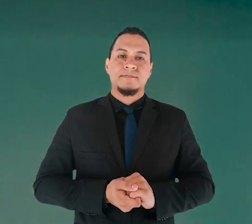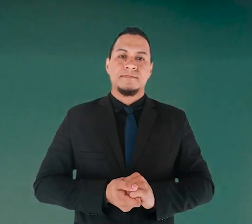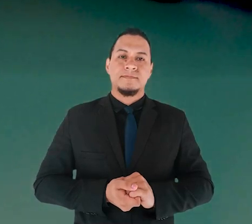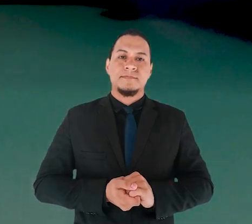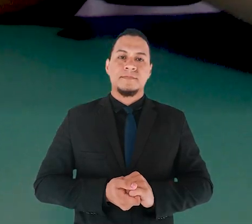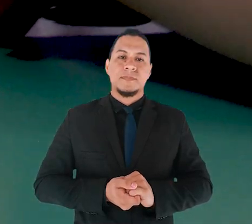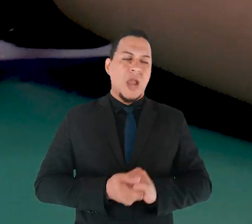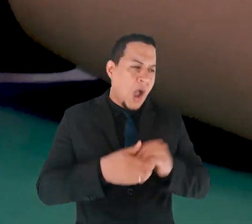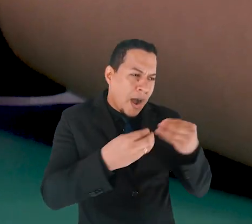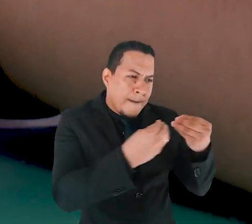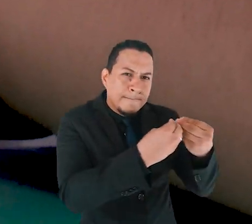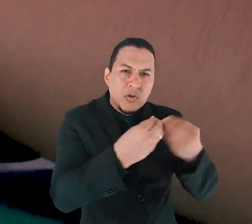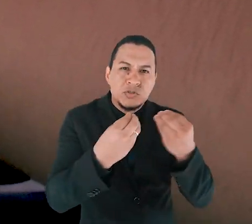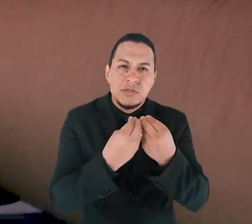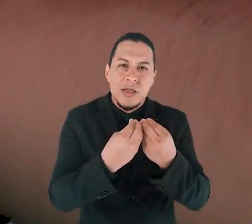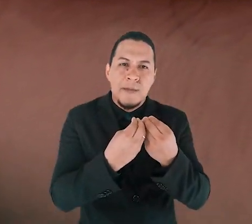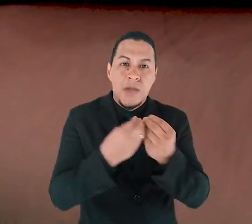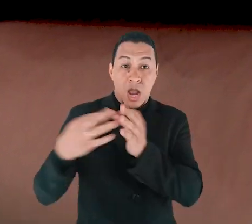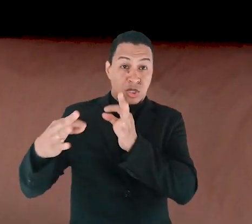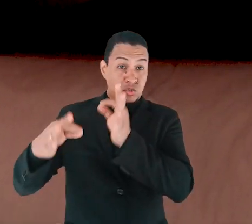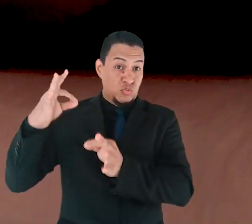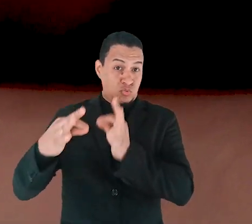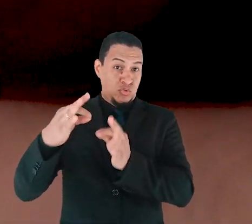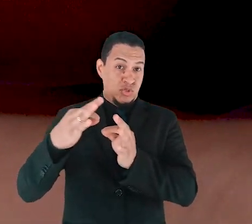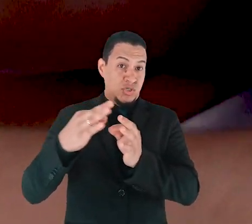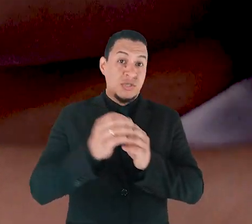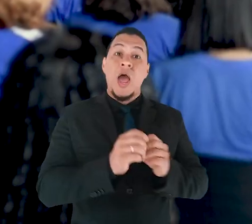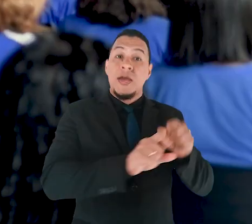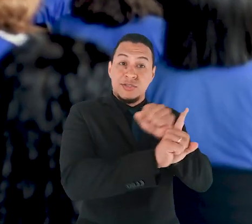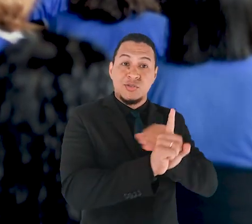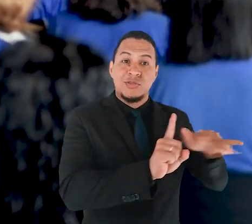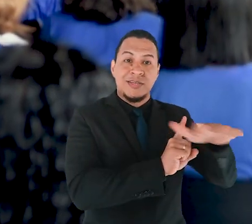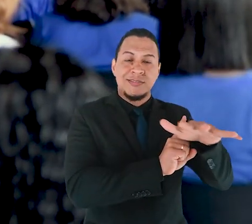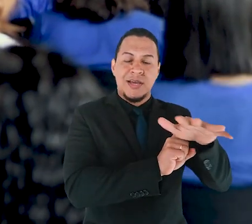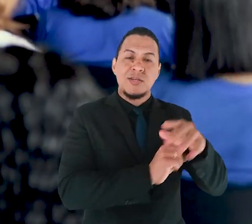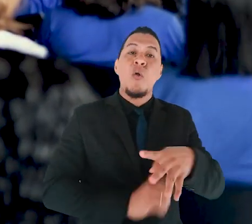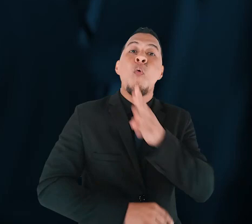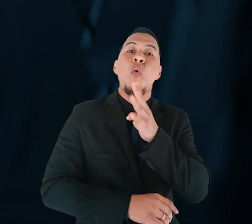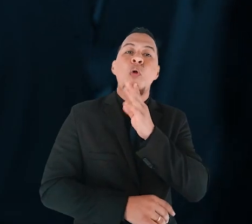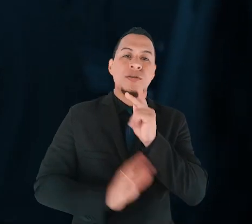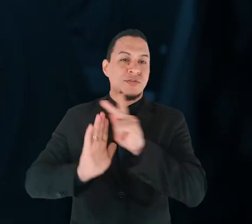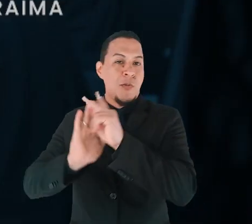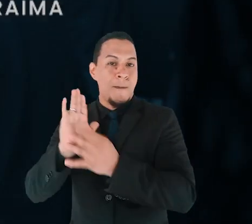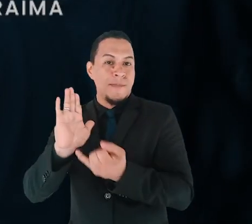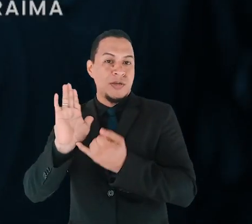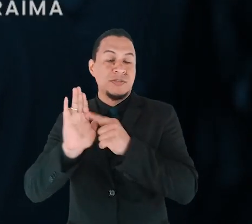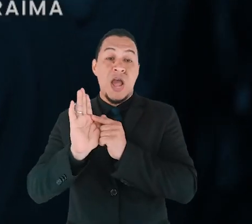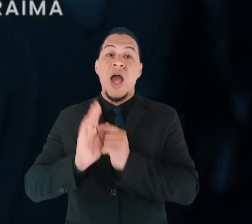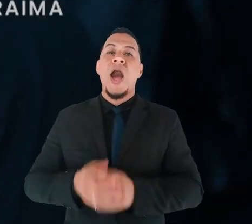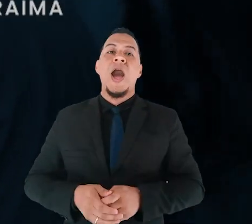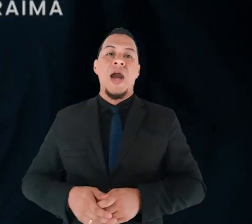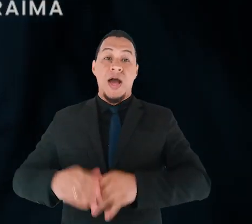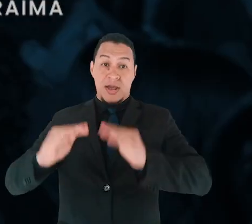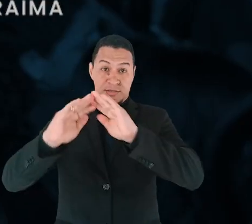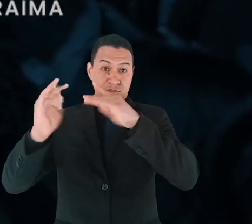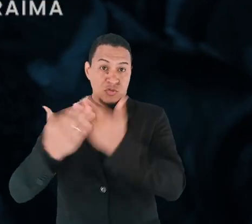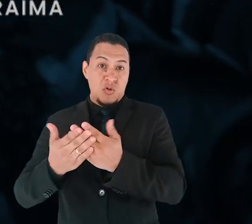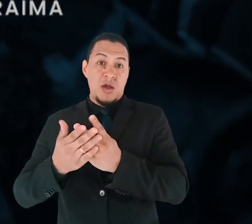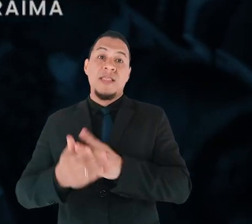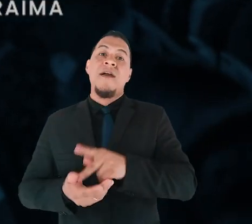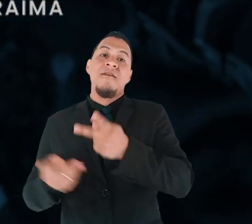Aproximar e integrar justiça e sociedade. Conheça o projeto A Escola Vai à Escola,